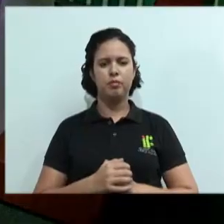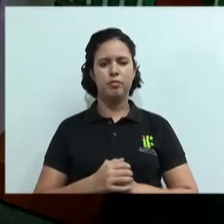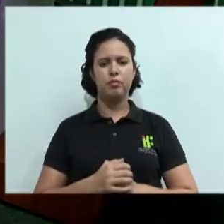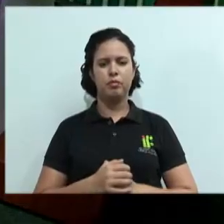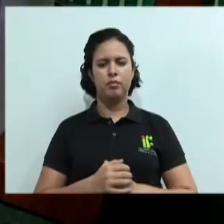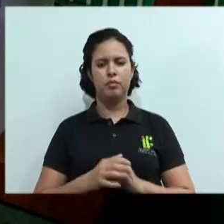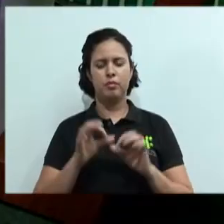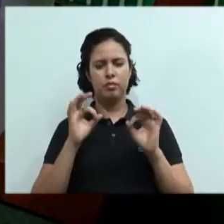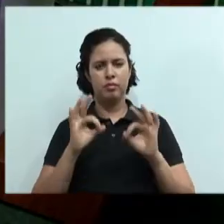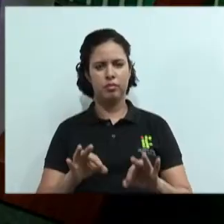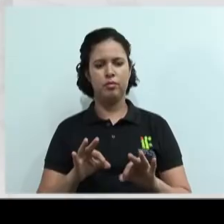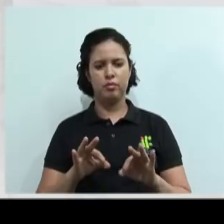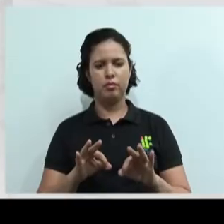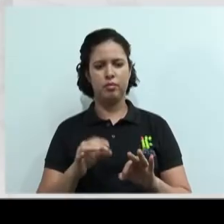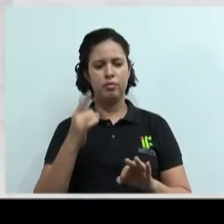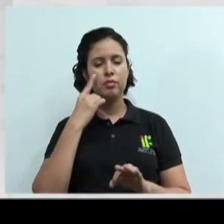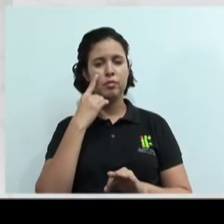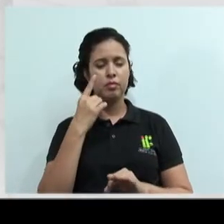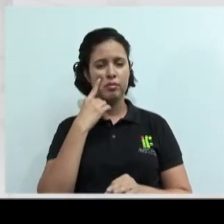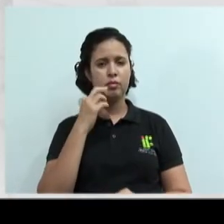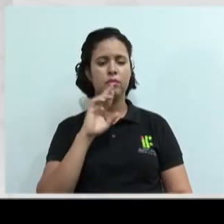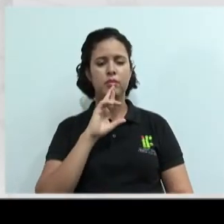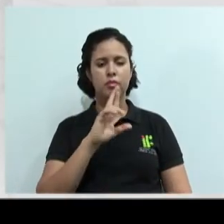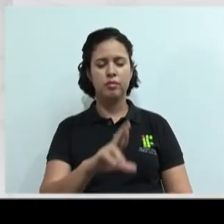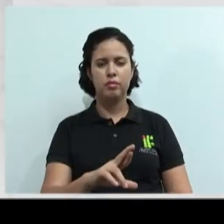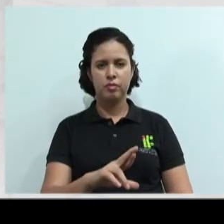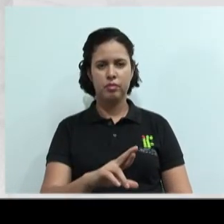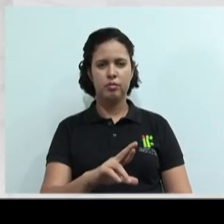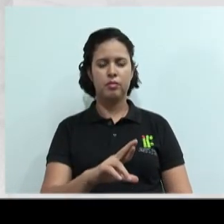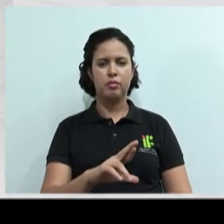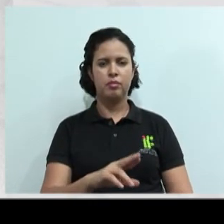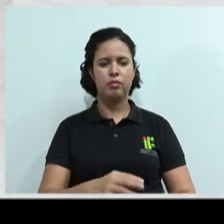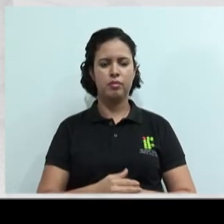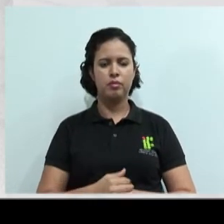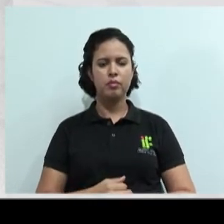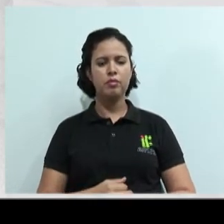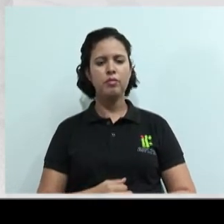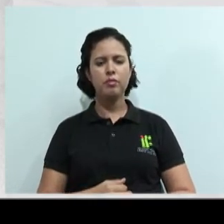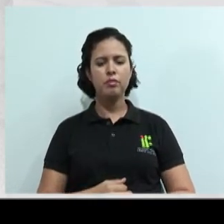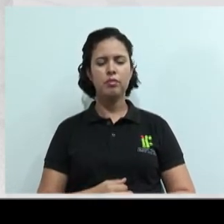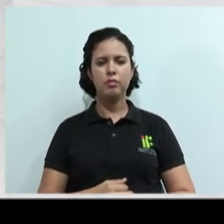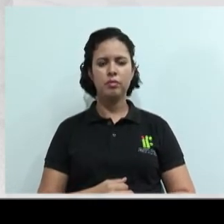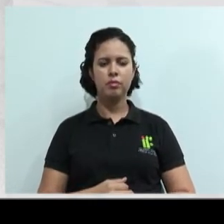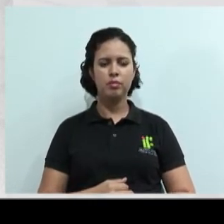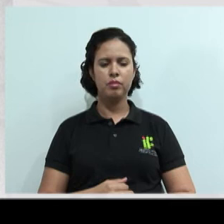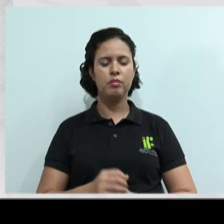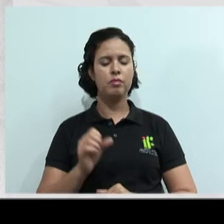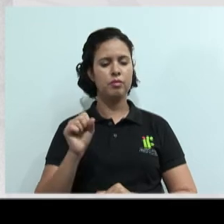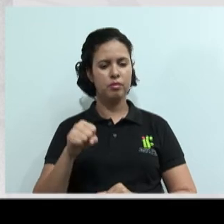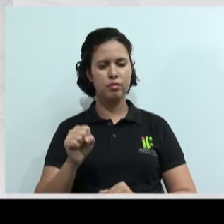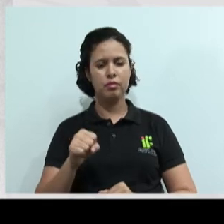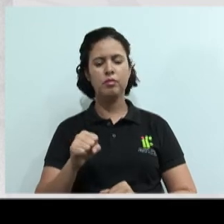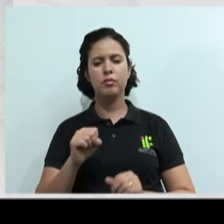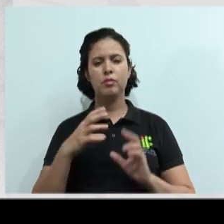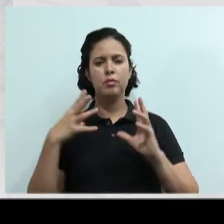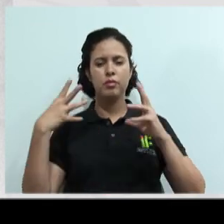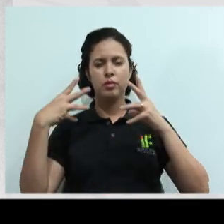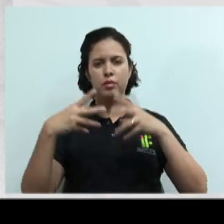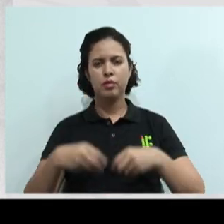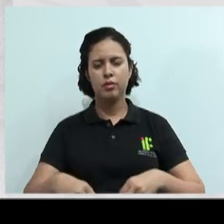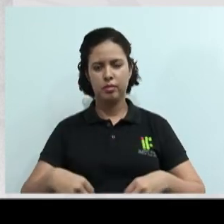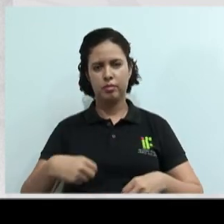isso. Vamos ver aqui a resposta em tela. É... Toda negociação é conflito? Sim. Nós vimos que toda